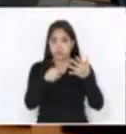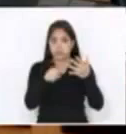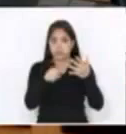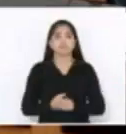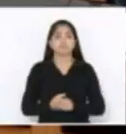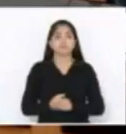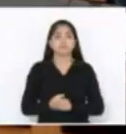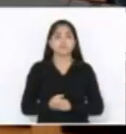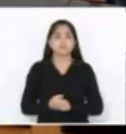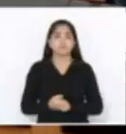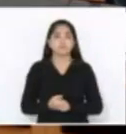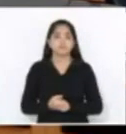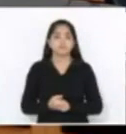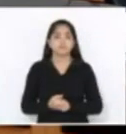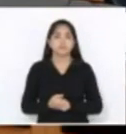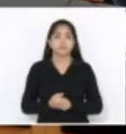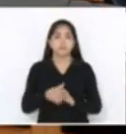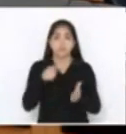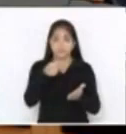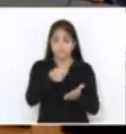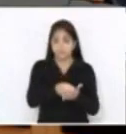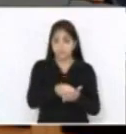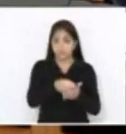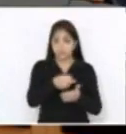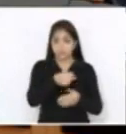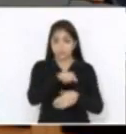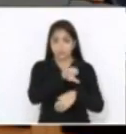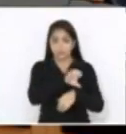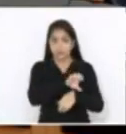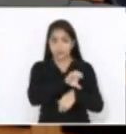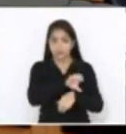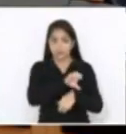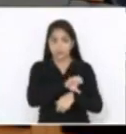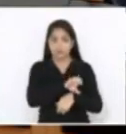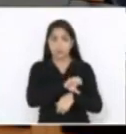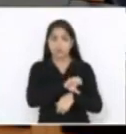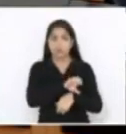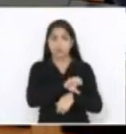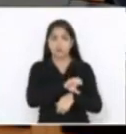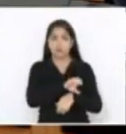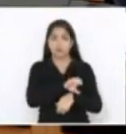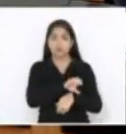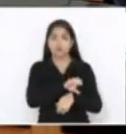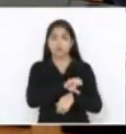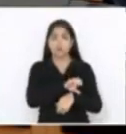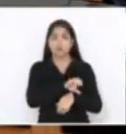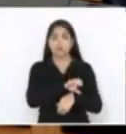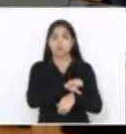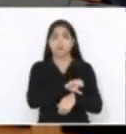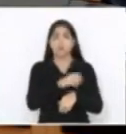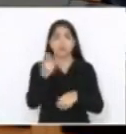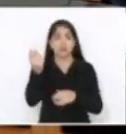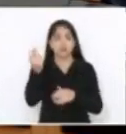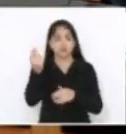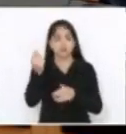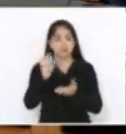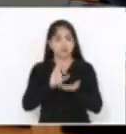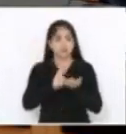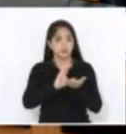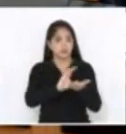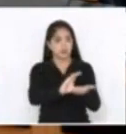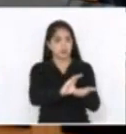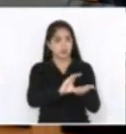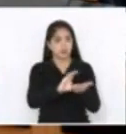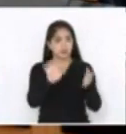impõe ao Estado, dentro daqueles valores que serão destinados à